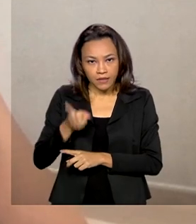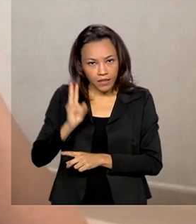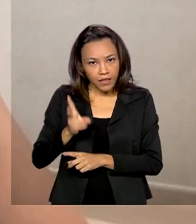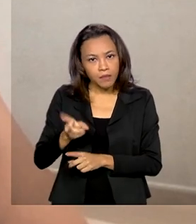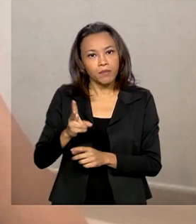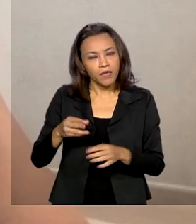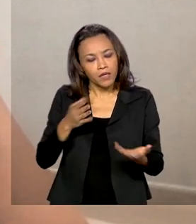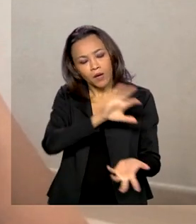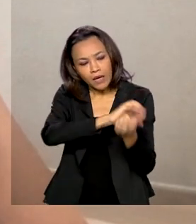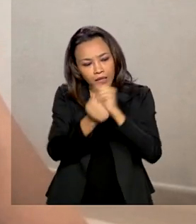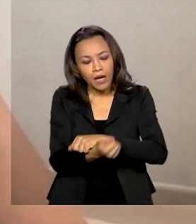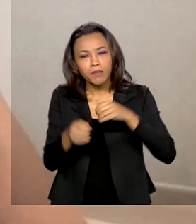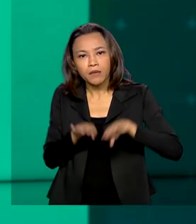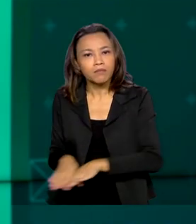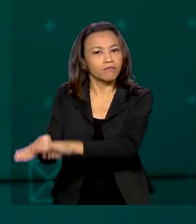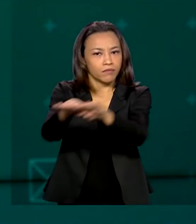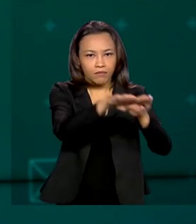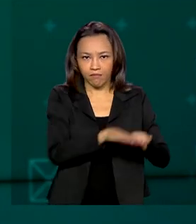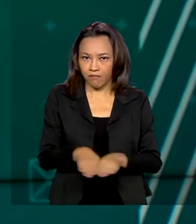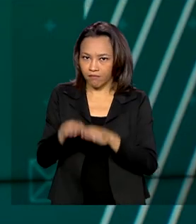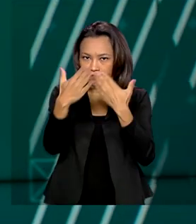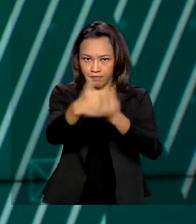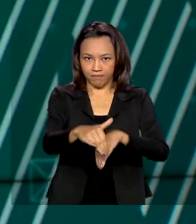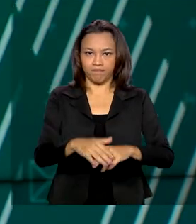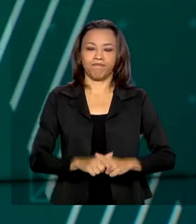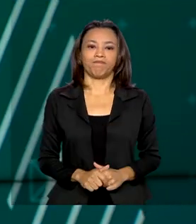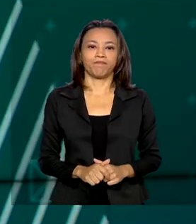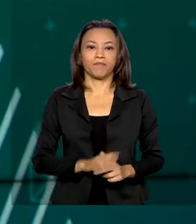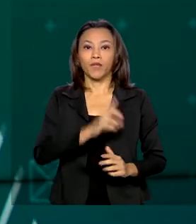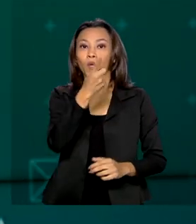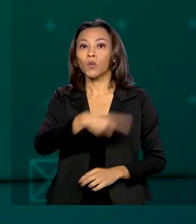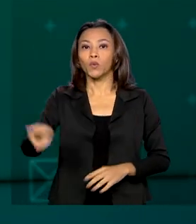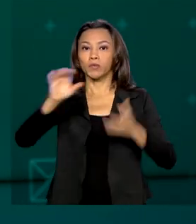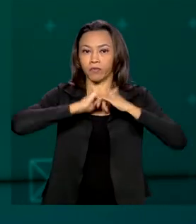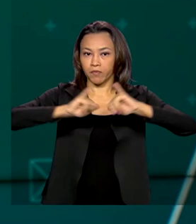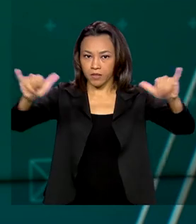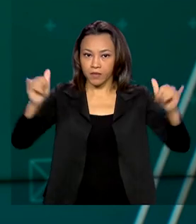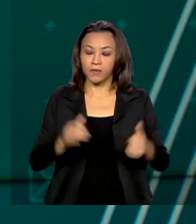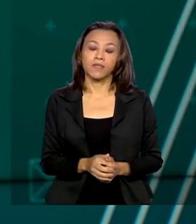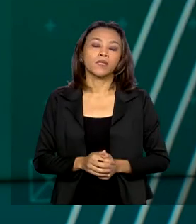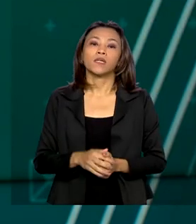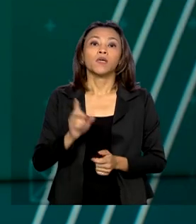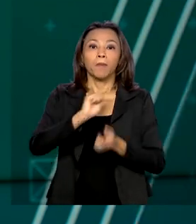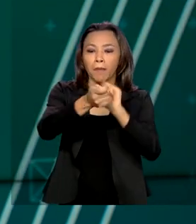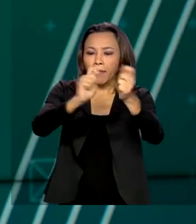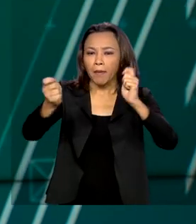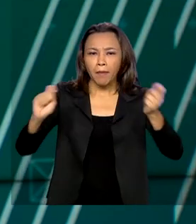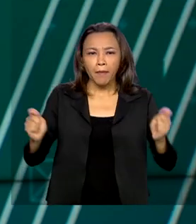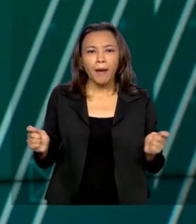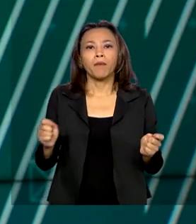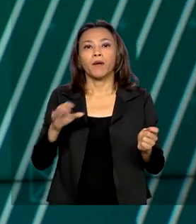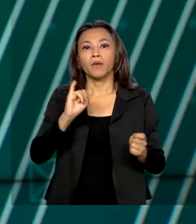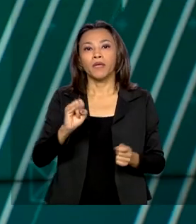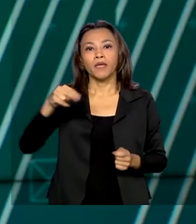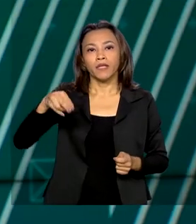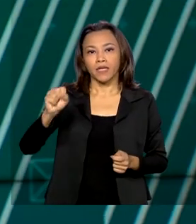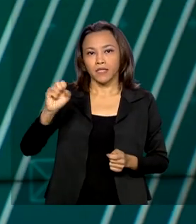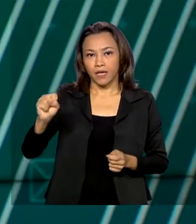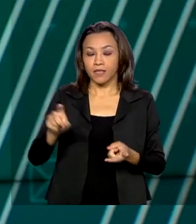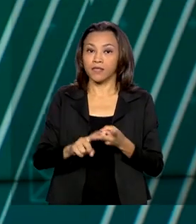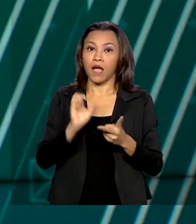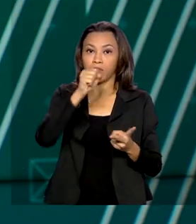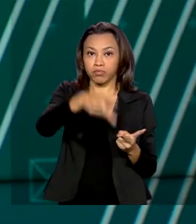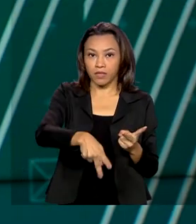igualitária para todos. E uma última notícia. Os benefícios pagos pelo INSS a aposentados e